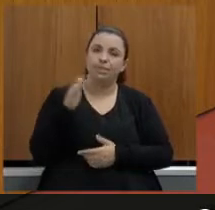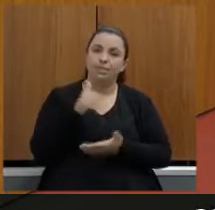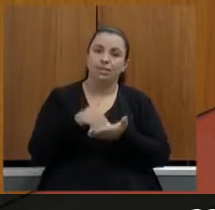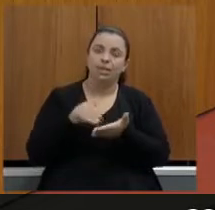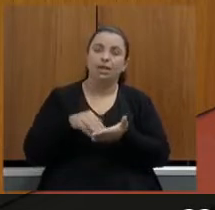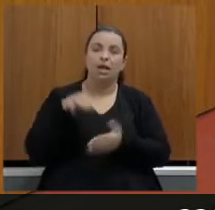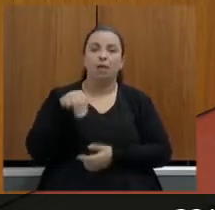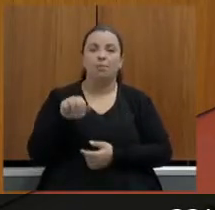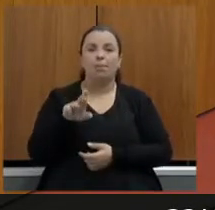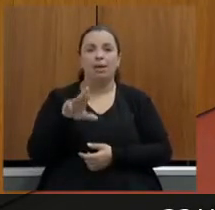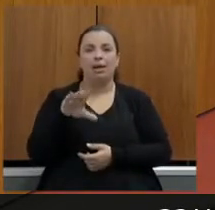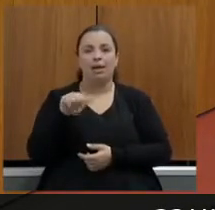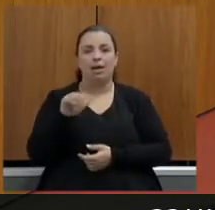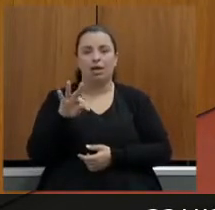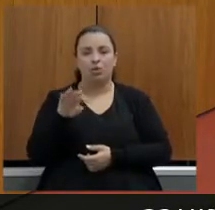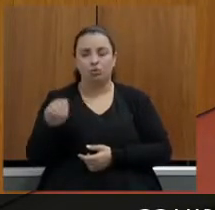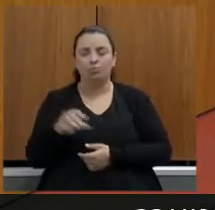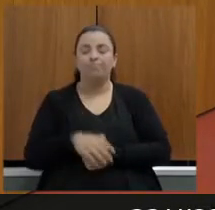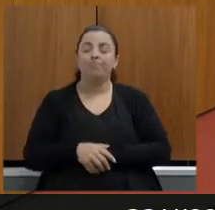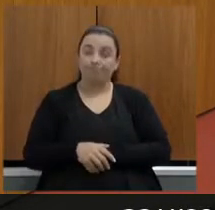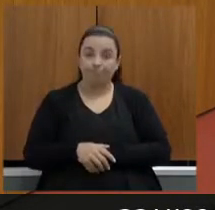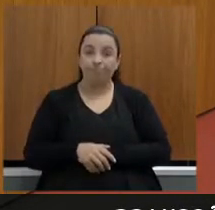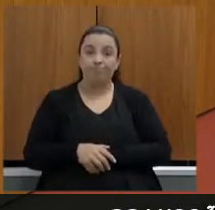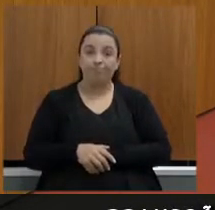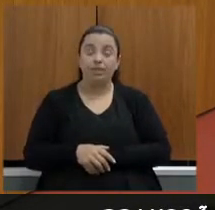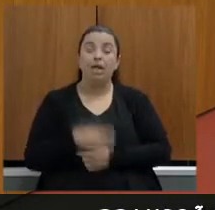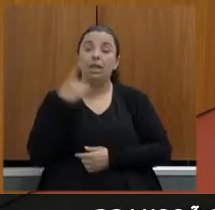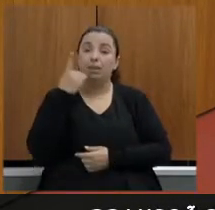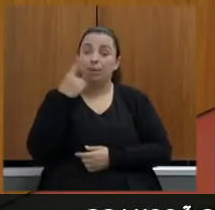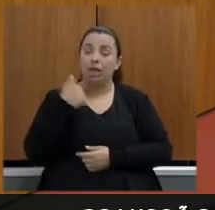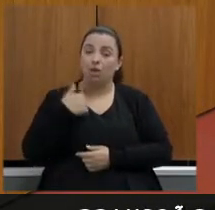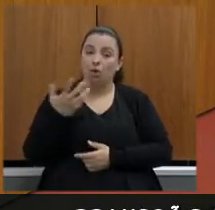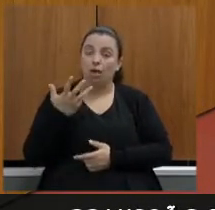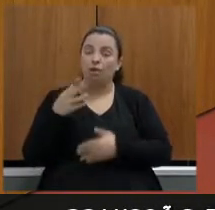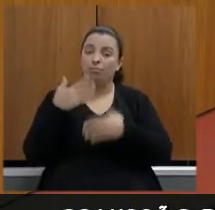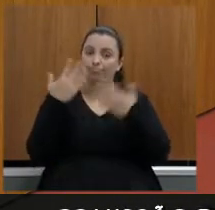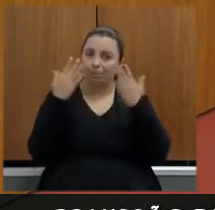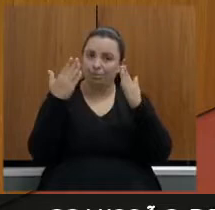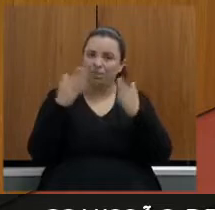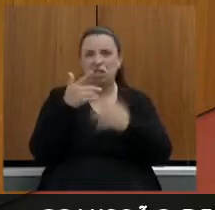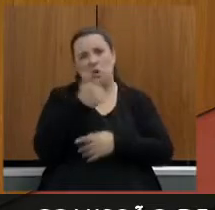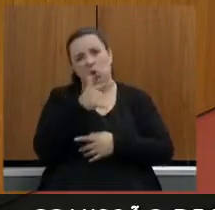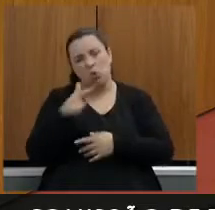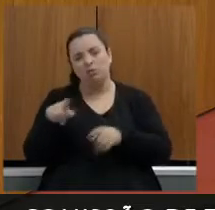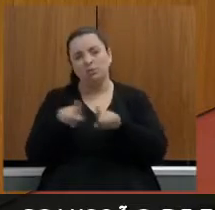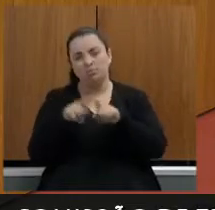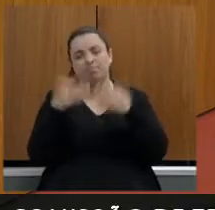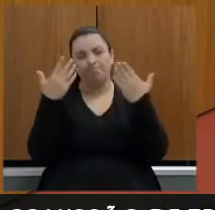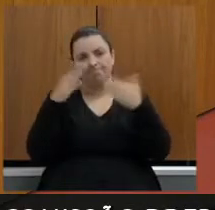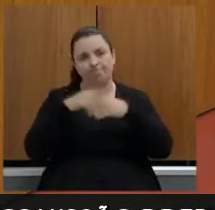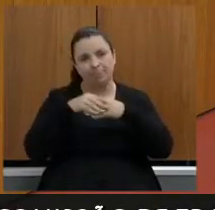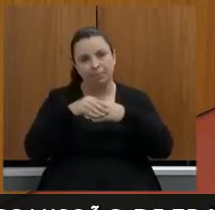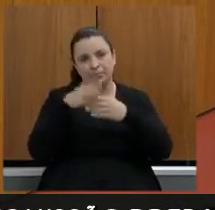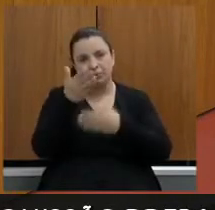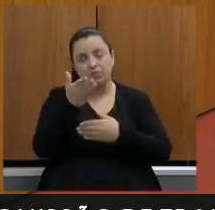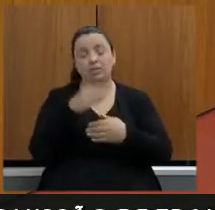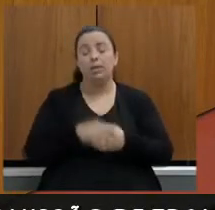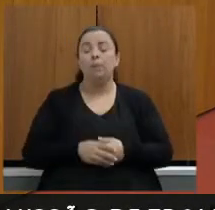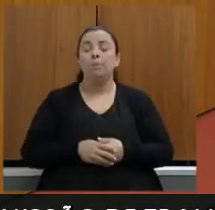deputado queria parabenizá-lo como todos já que me antecederam já fizeram acho que esse tipo de atividade